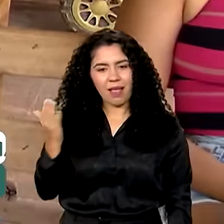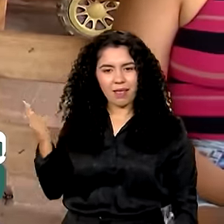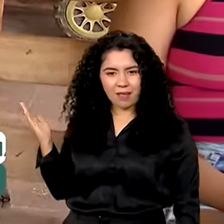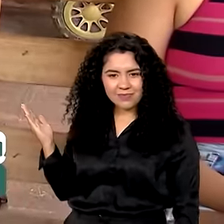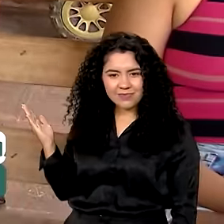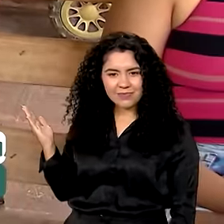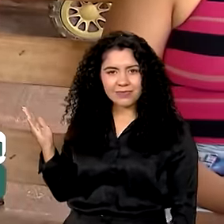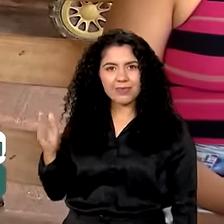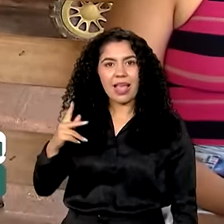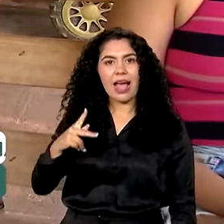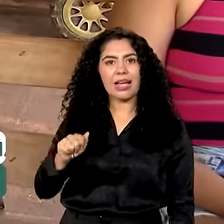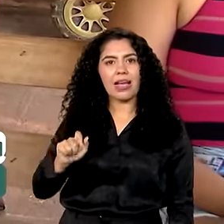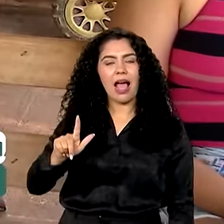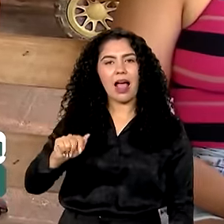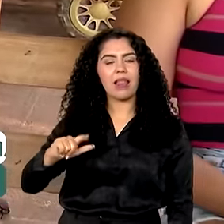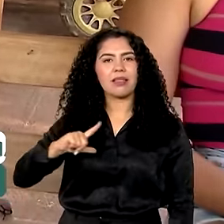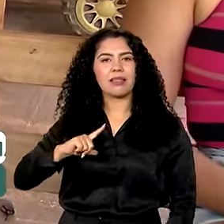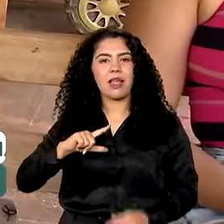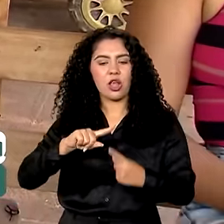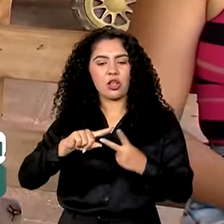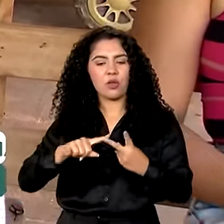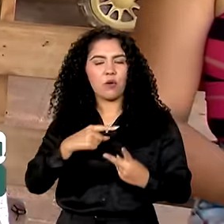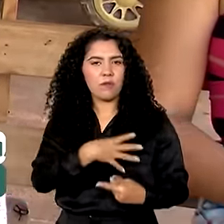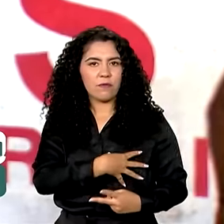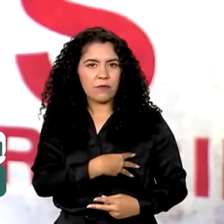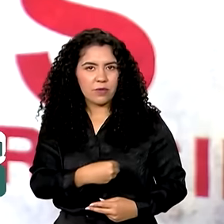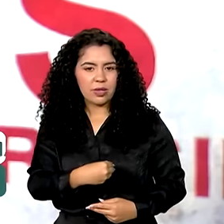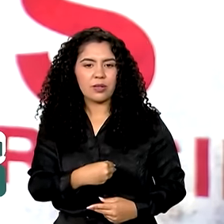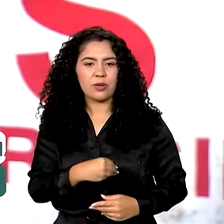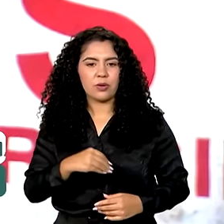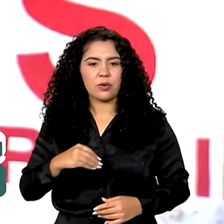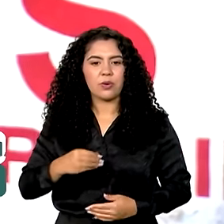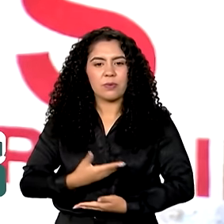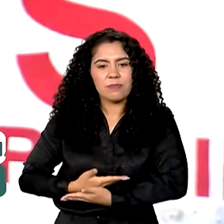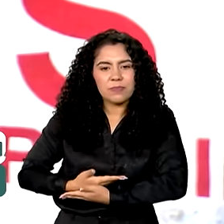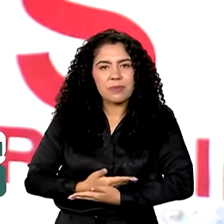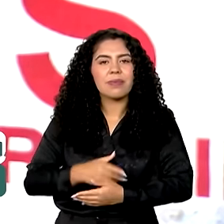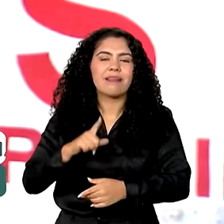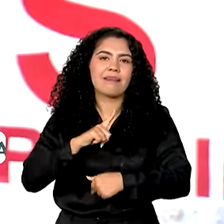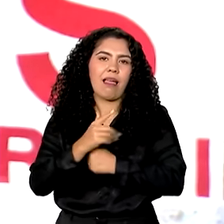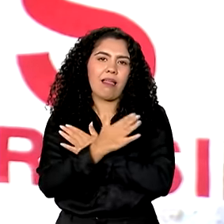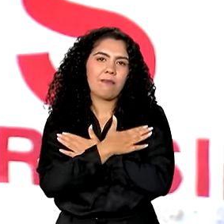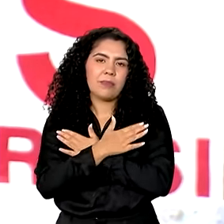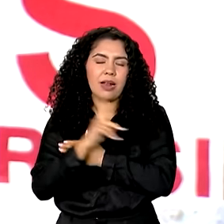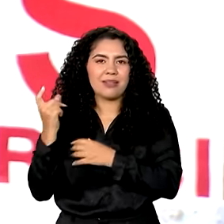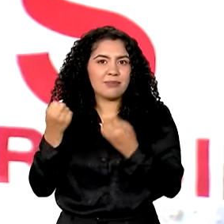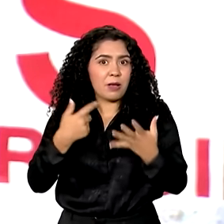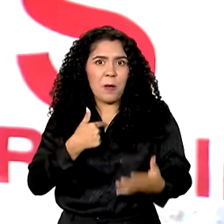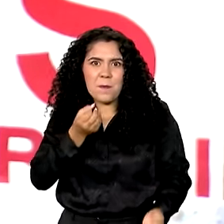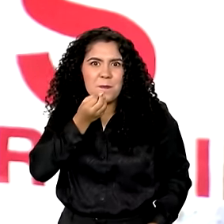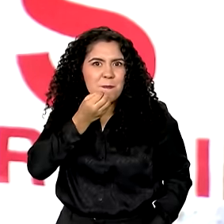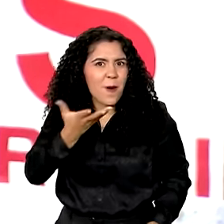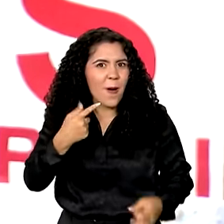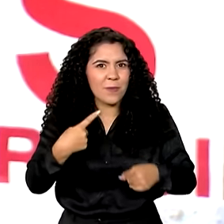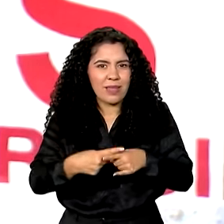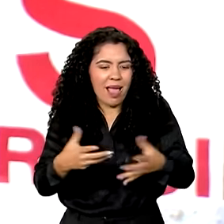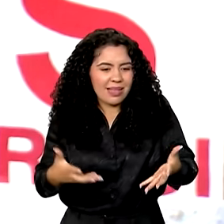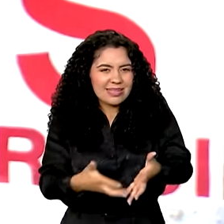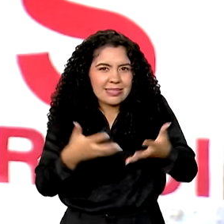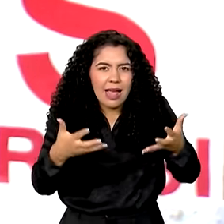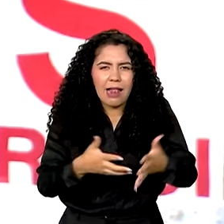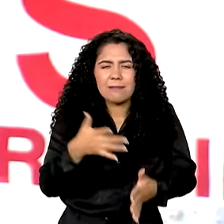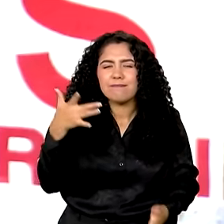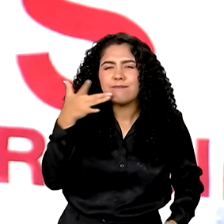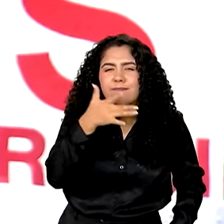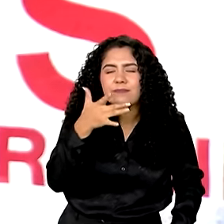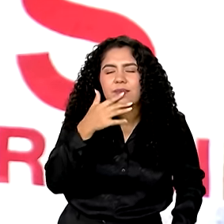que tem dois filhos pequenos e está desempregada. Eu acho muito bom, né? Porque tem salada, é bem feita a comida aqui, né?